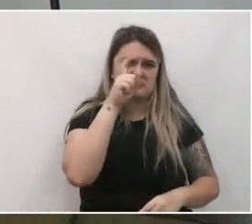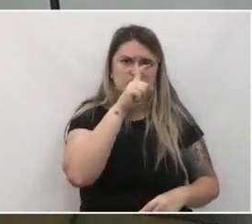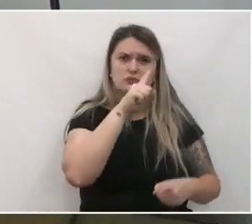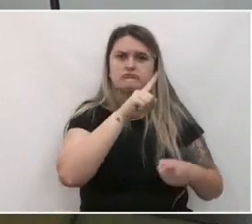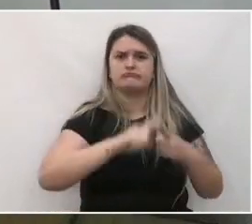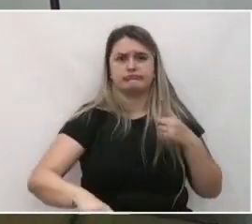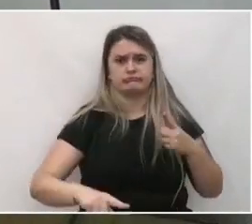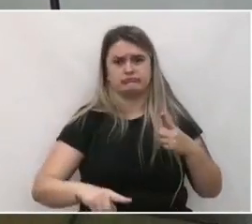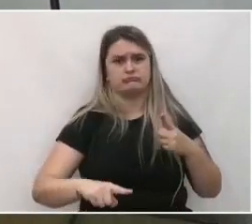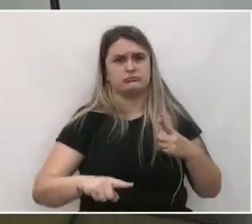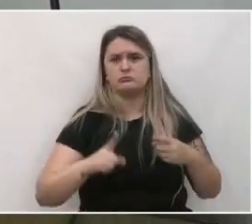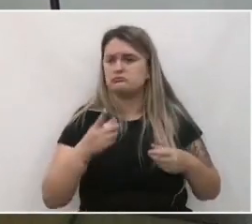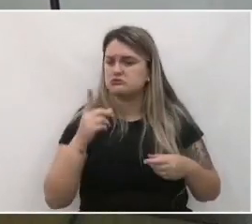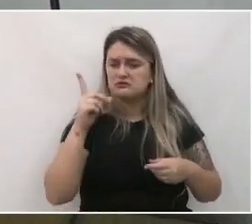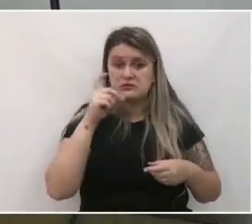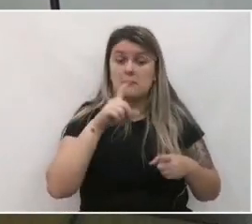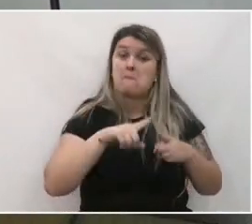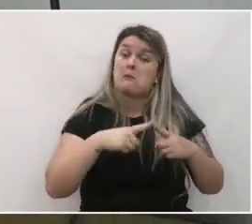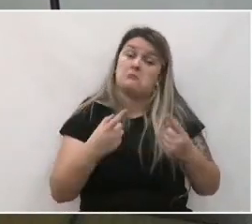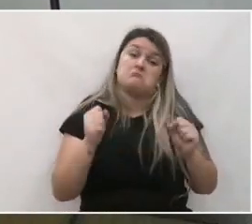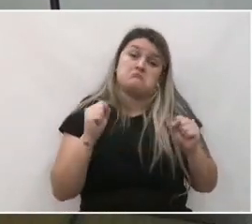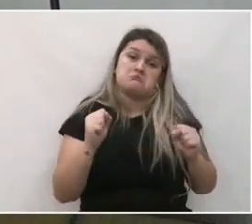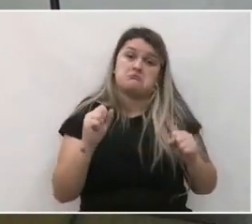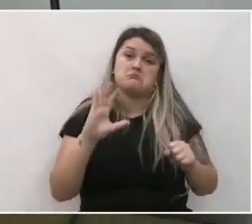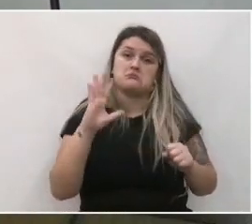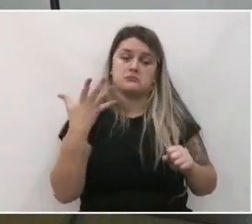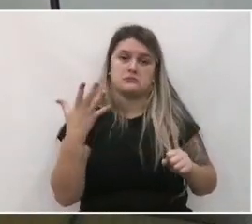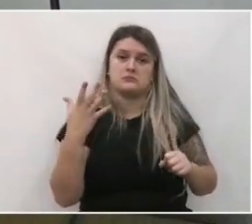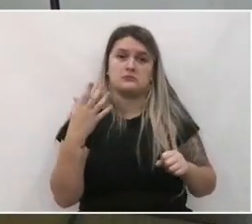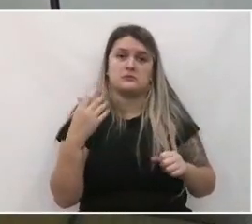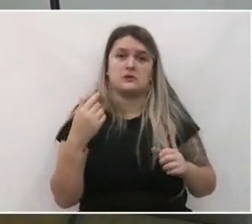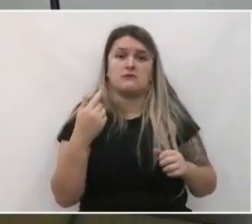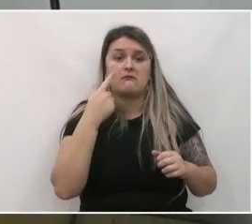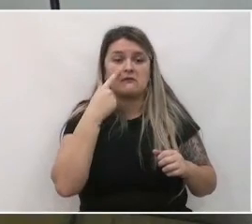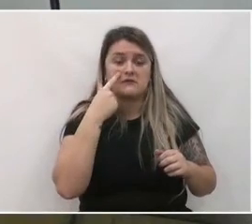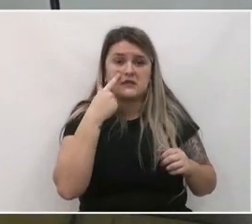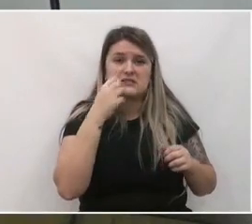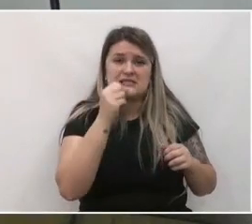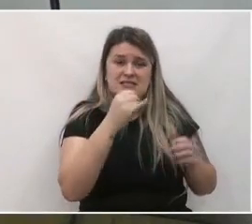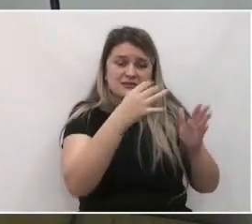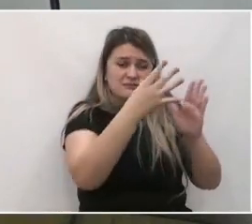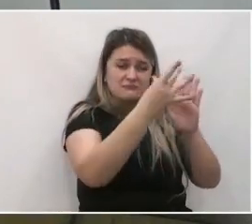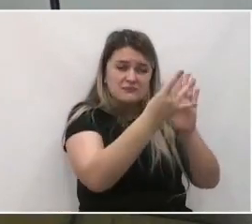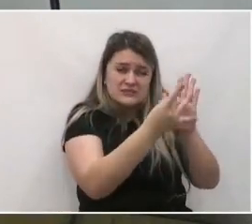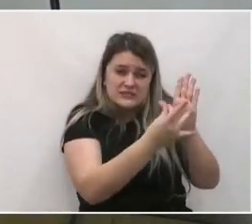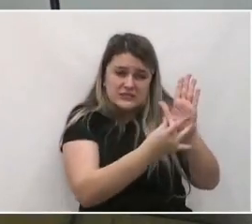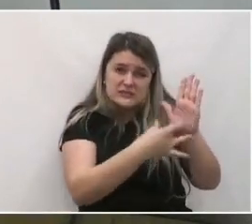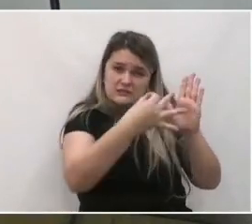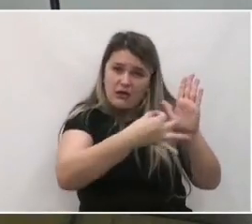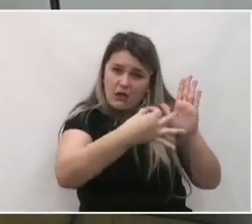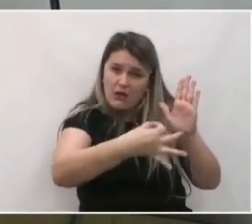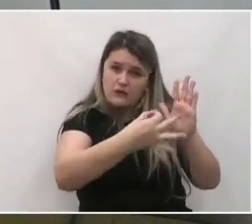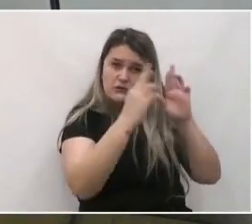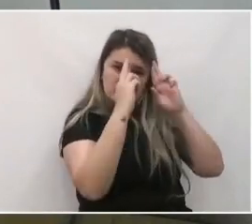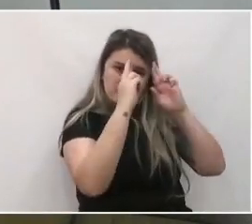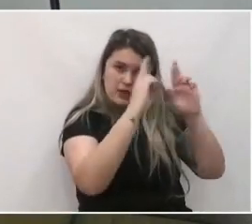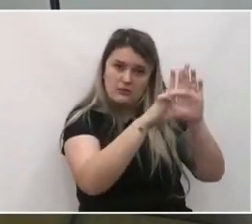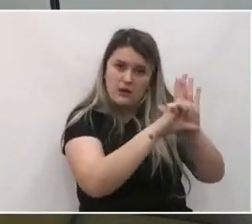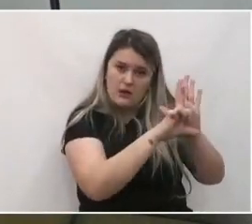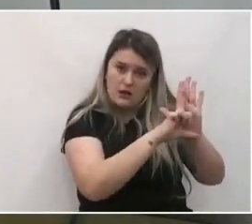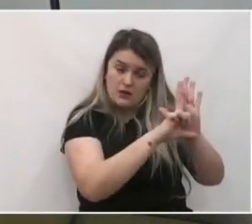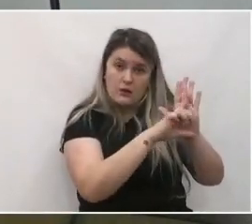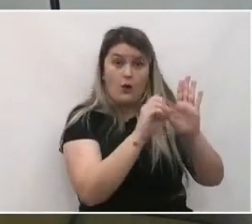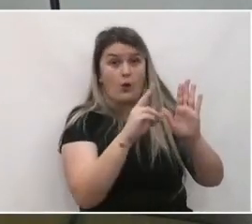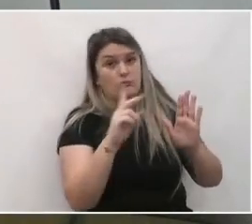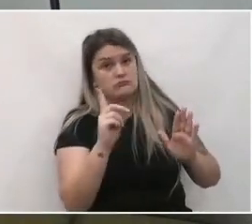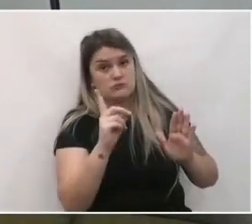um veto mas pode acontecer depende de estar tudo sendo seguido de acordo com as legislações superiores.